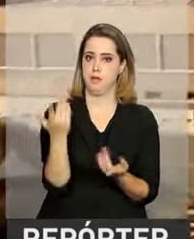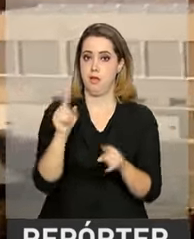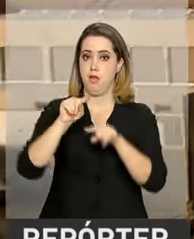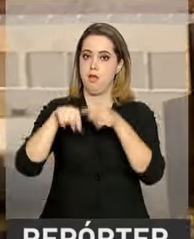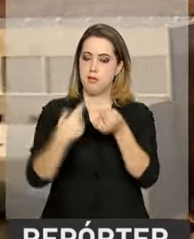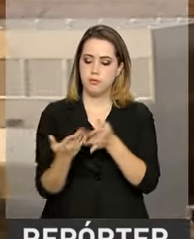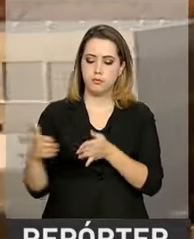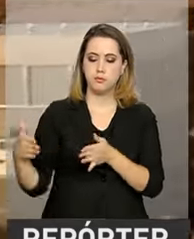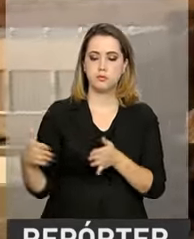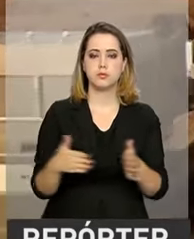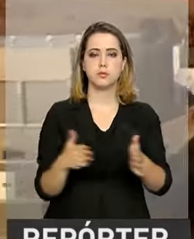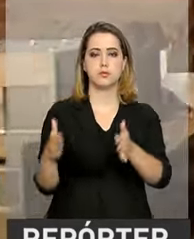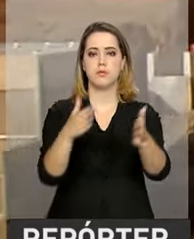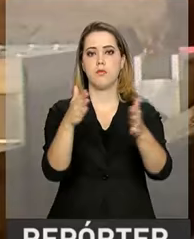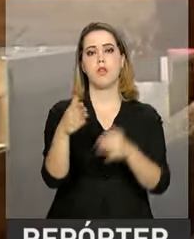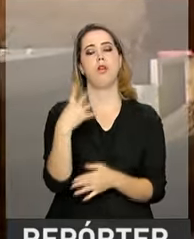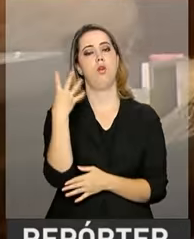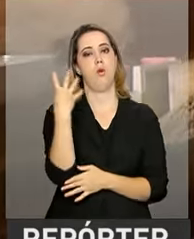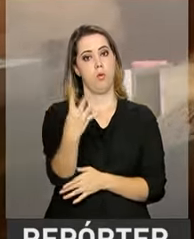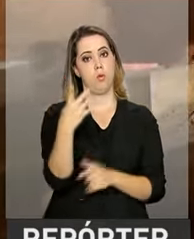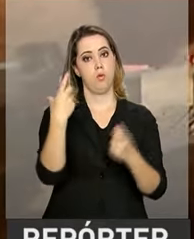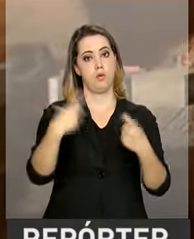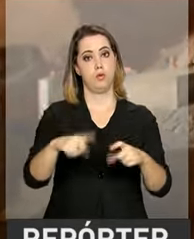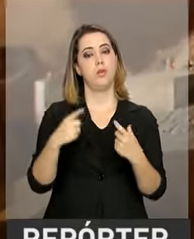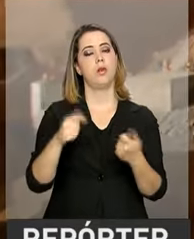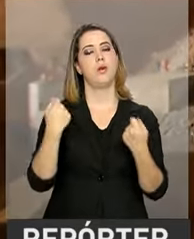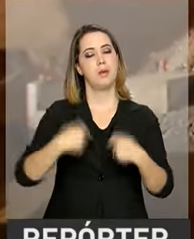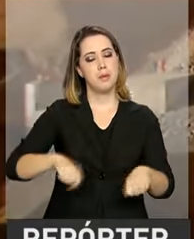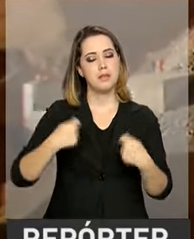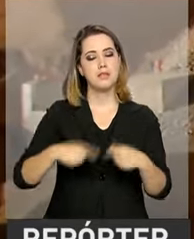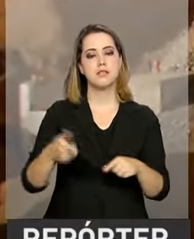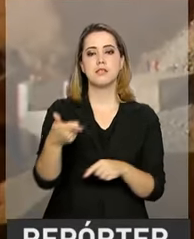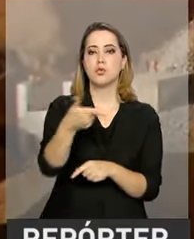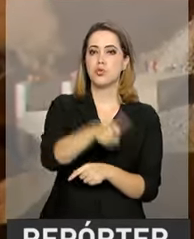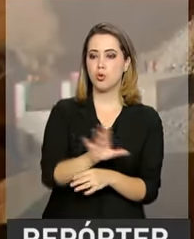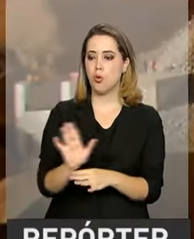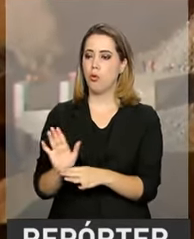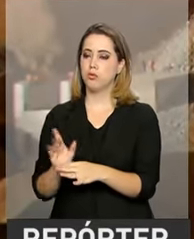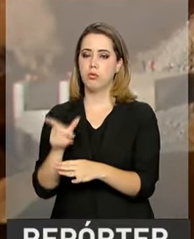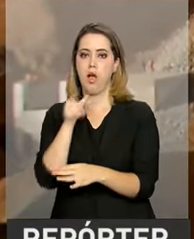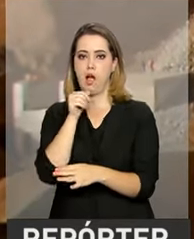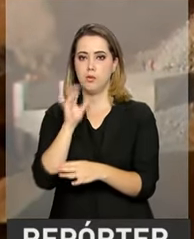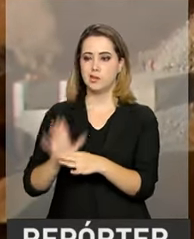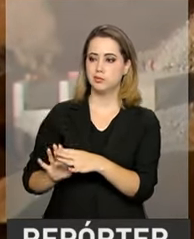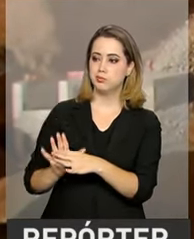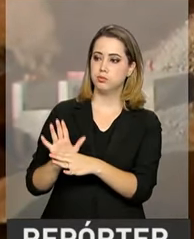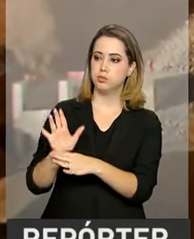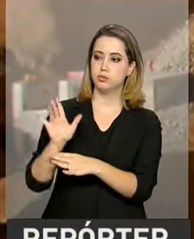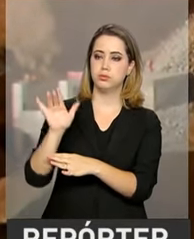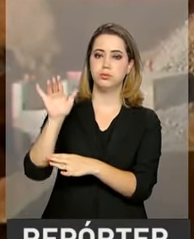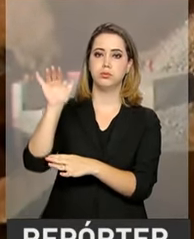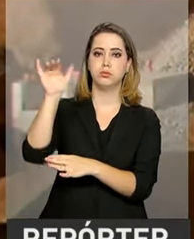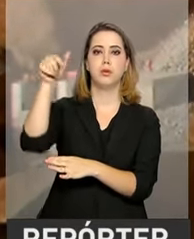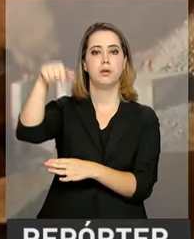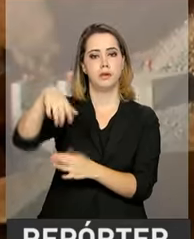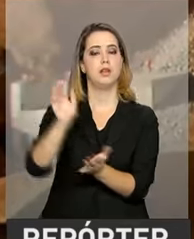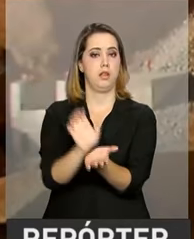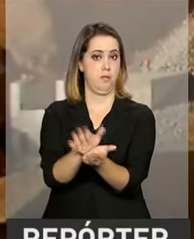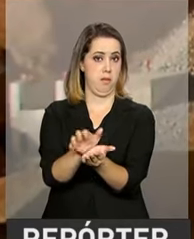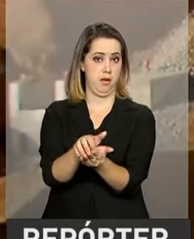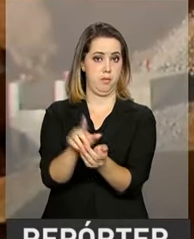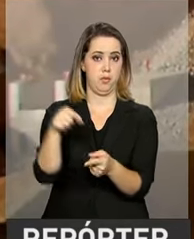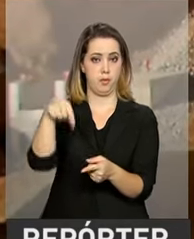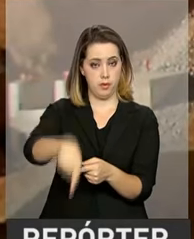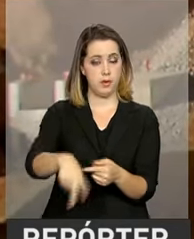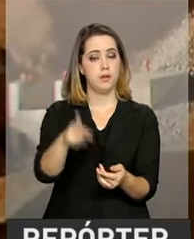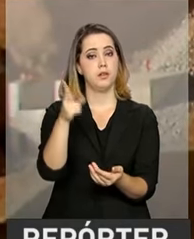pelos canais até chegar à quarta estação elevatória, em custódia, também aqui no estado de Pernambuco. Ainda este